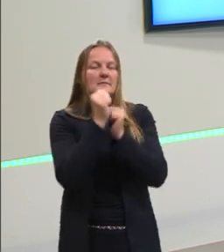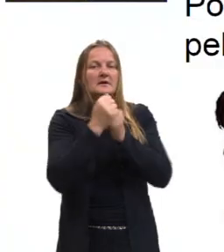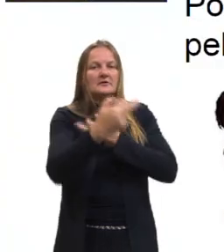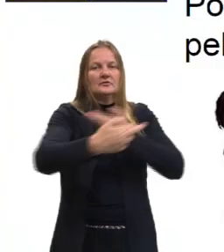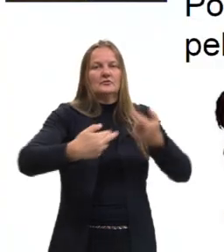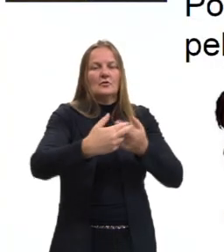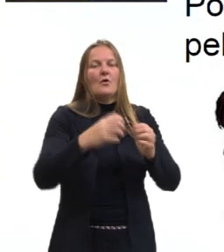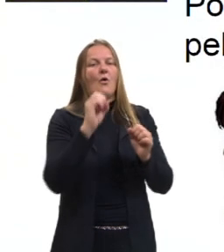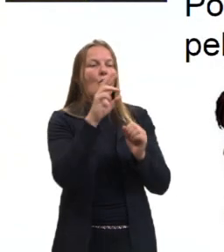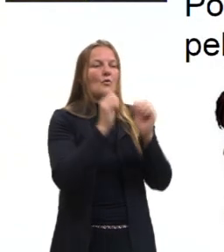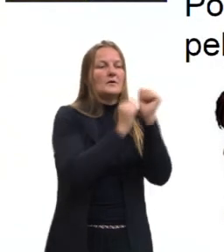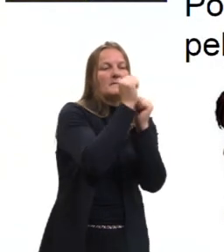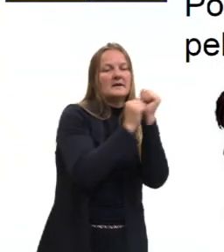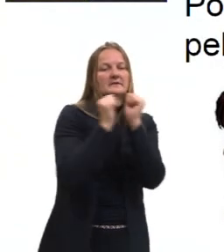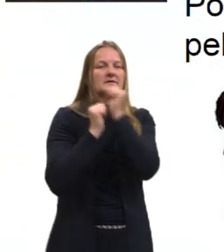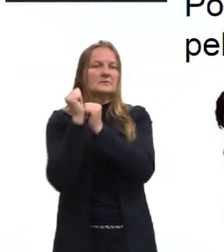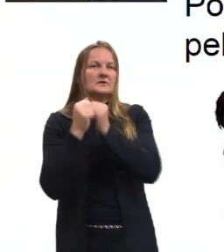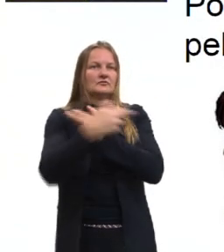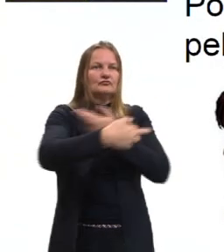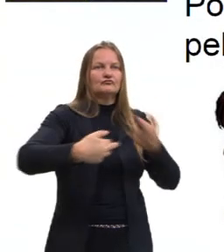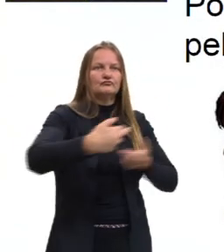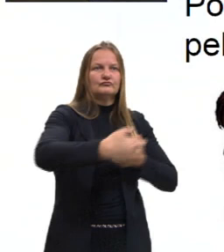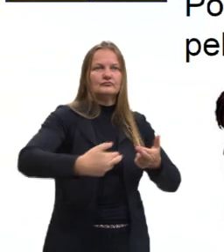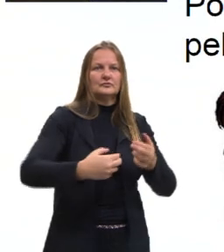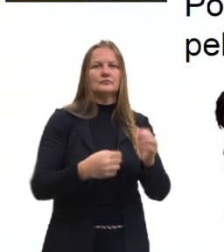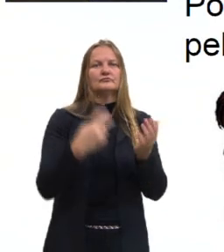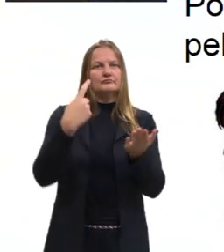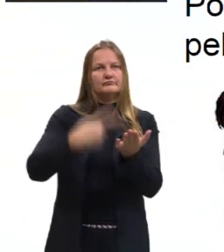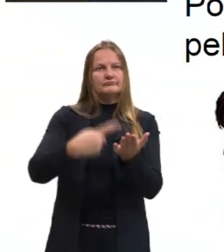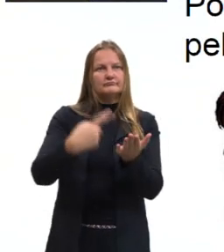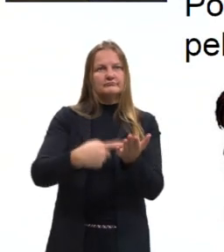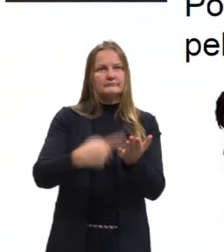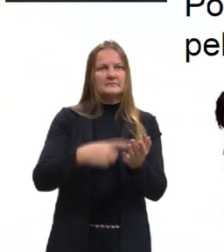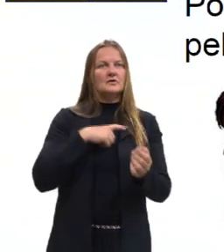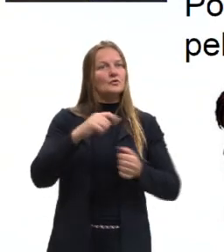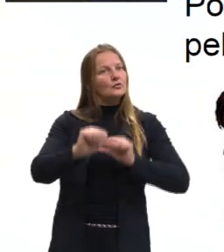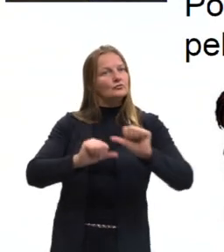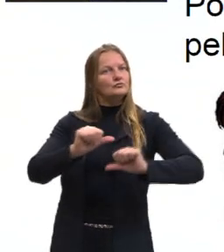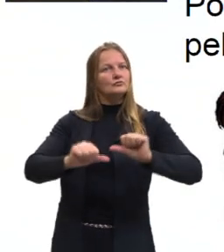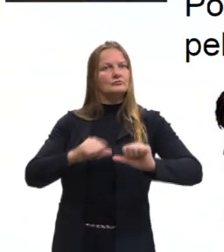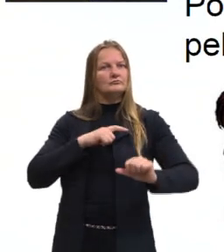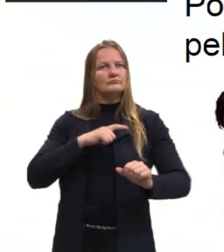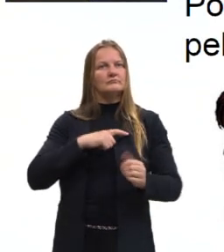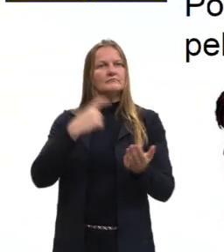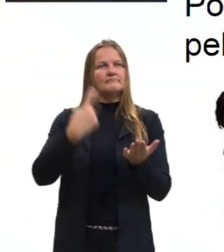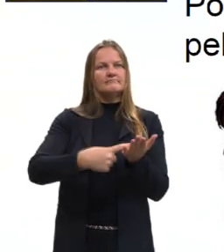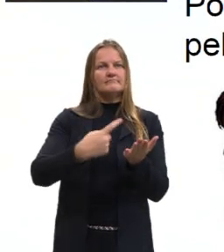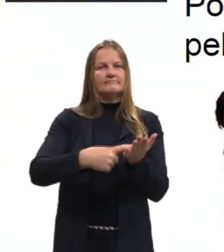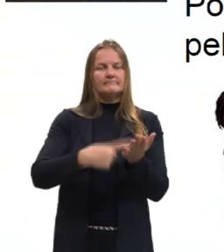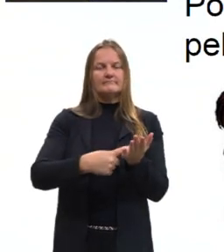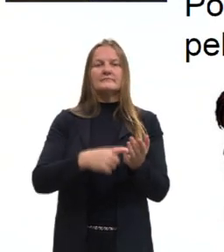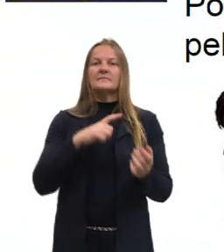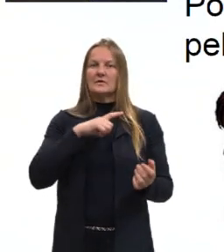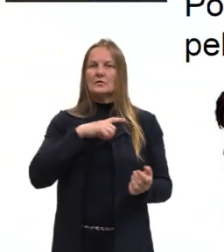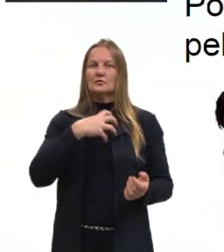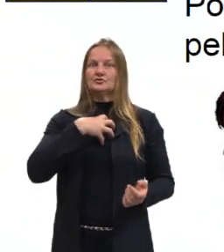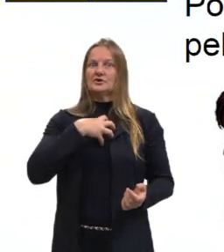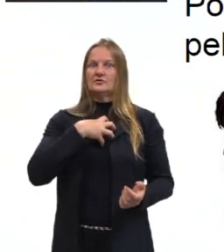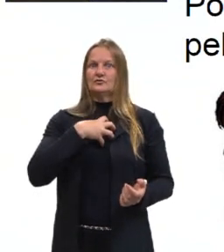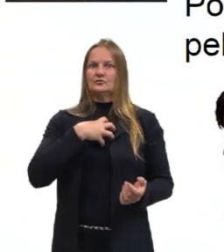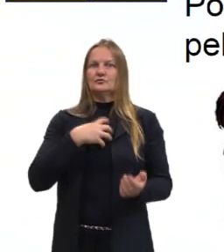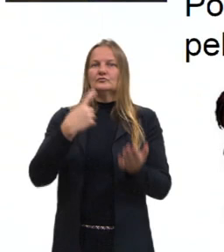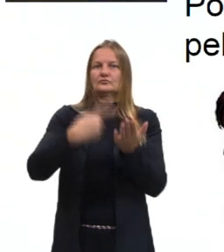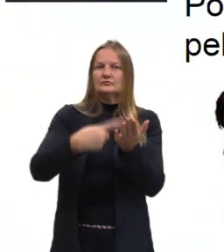empresa, ou mesmo entre pessoa e pessoa, né, um acordo, uma troca, se estabelece, então, de um modo, atualmente,